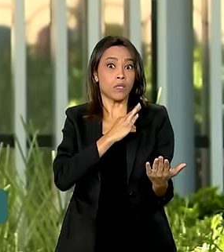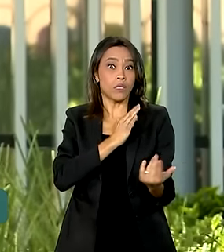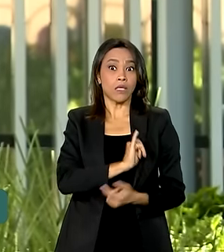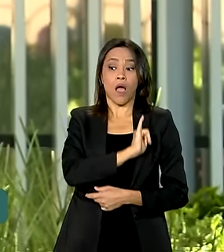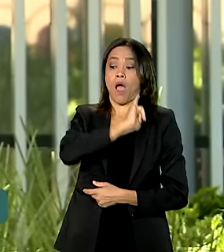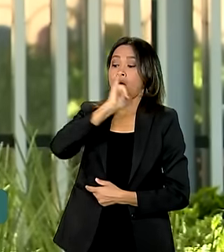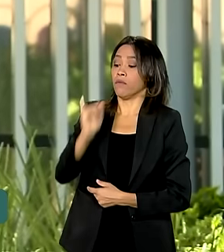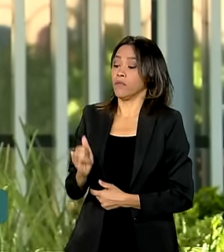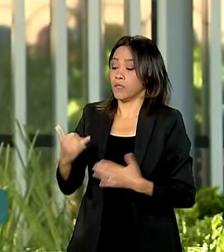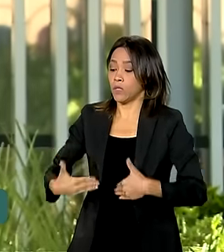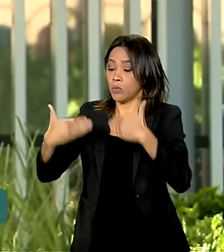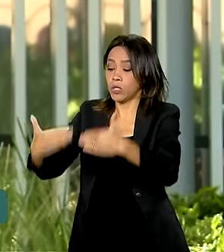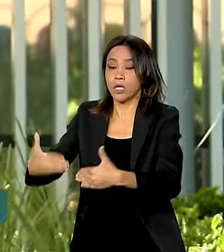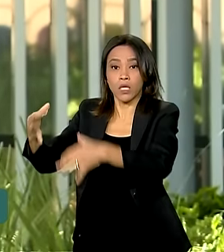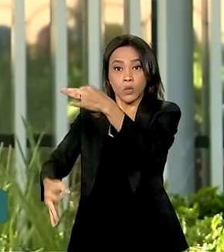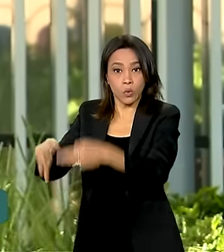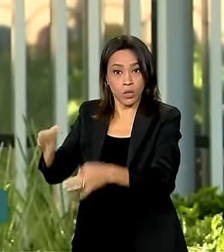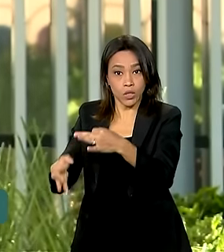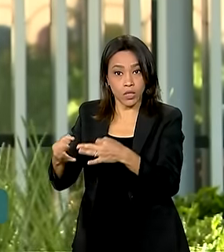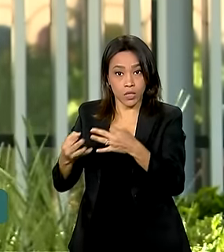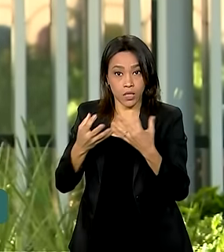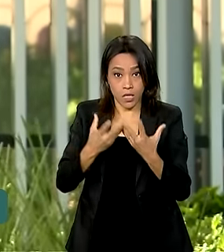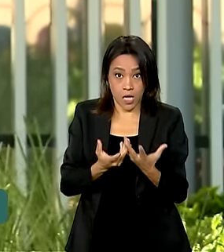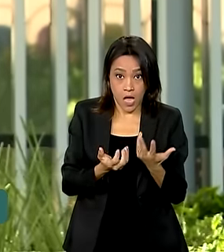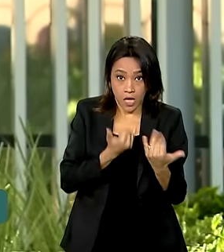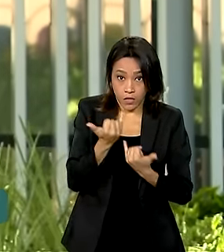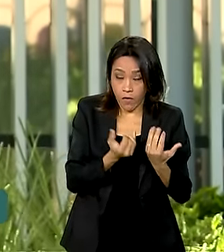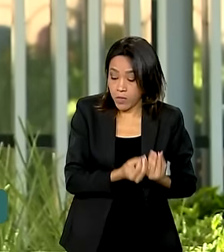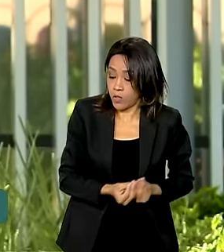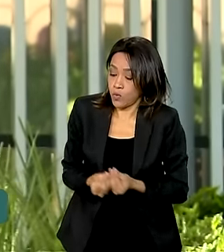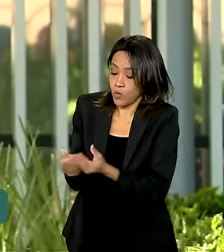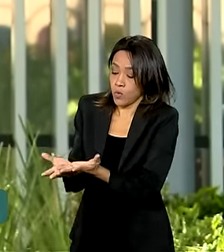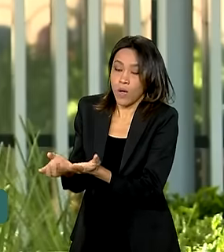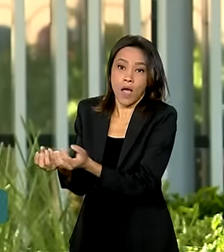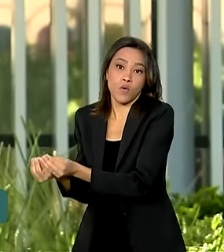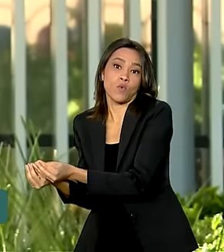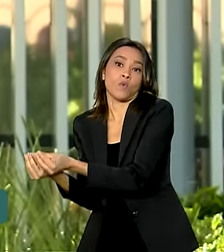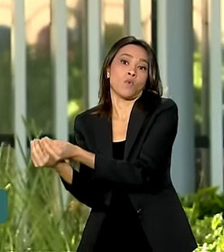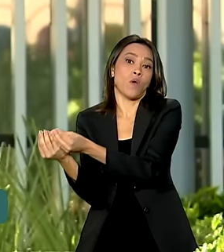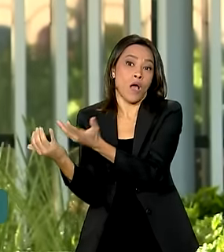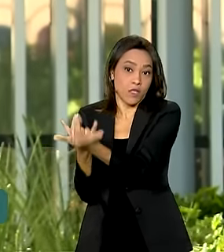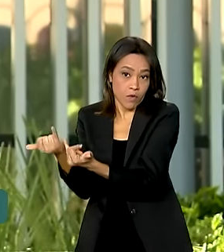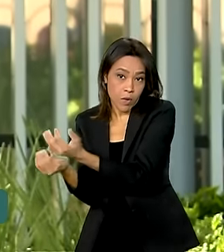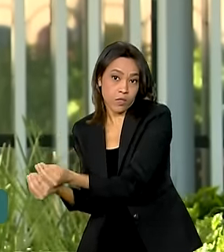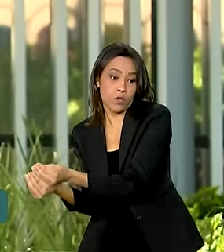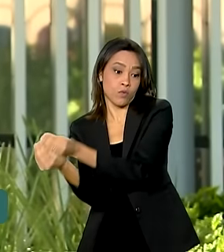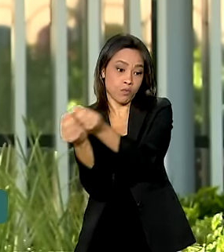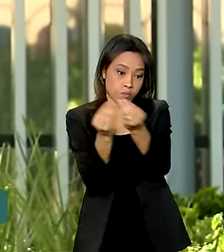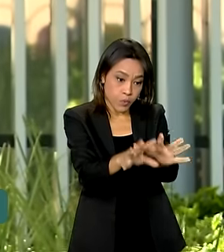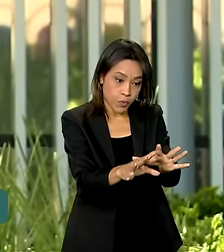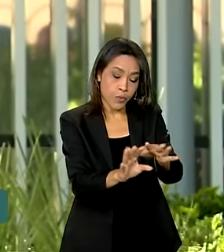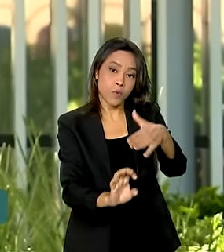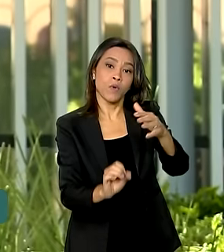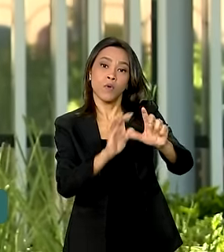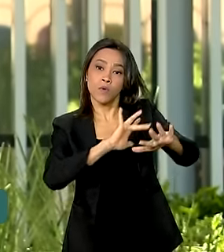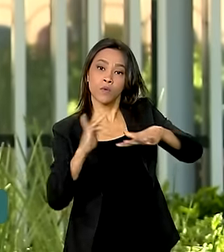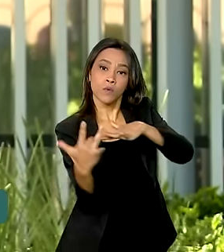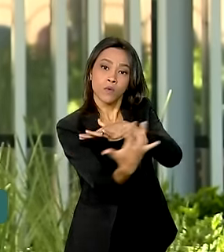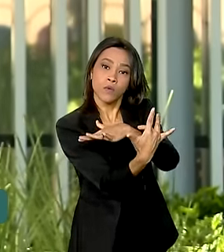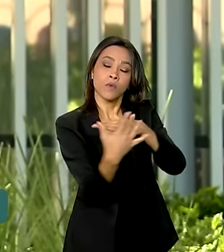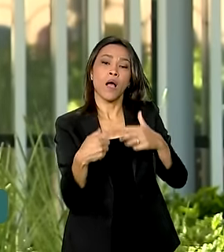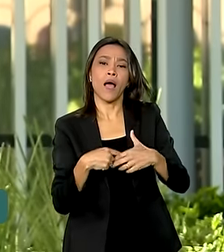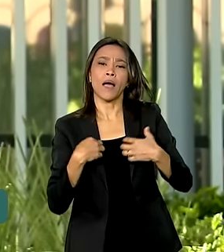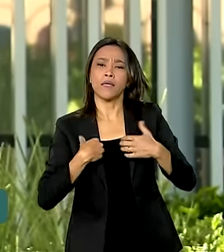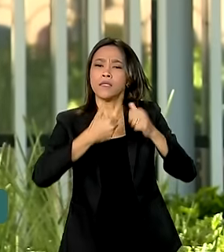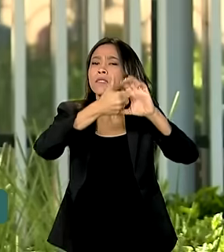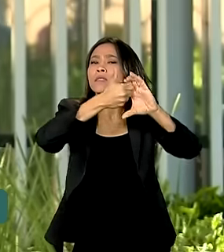Ministério da Justiça, que aí repassa essas informações para as redes sociais. A empresa, então, divulga fotos e descrição das roupas